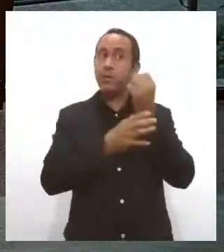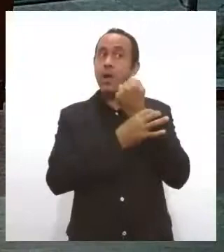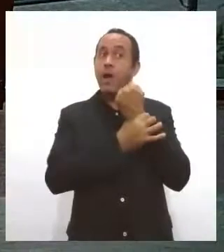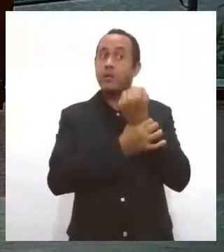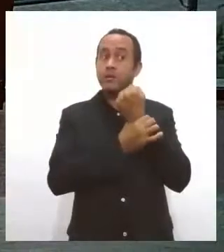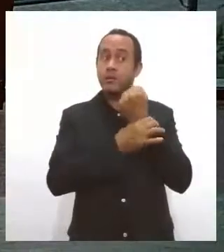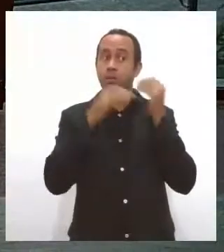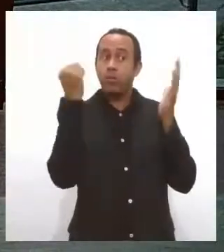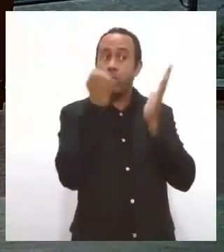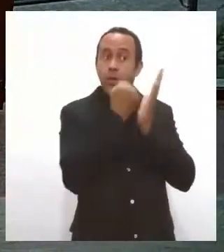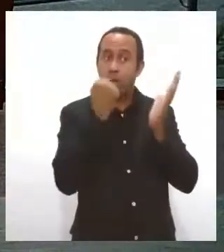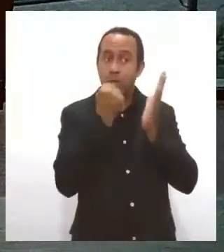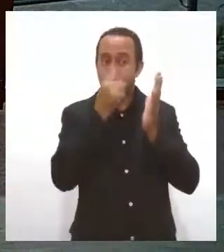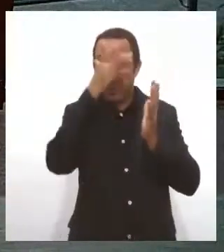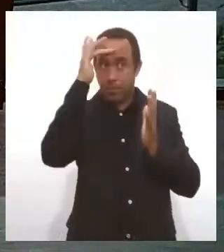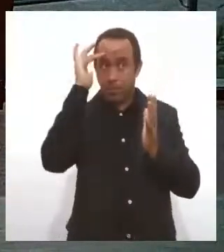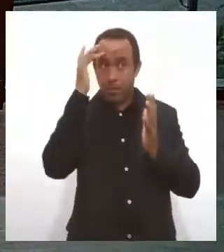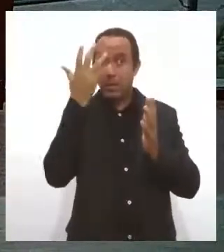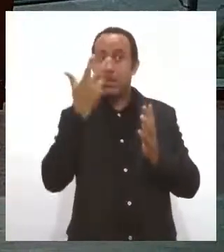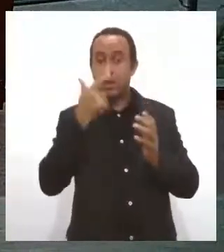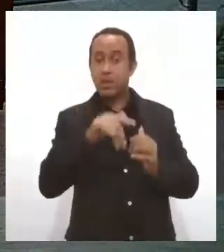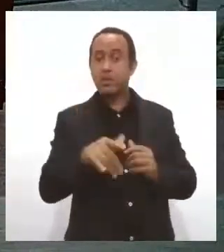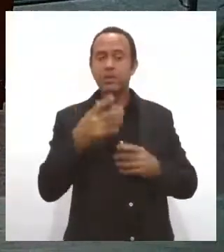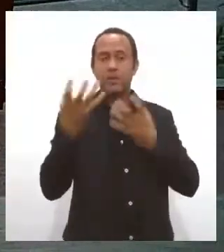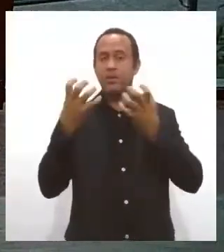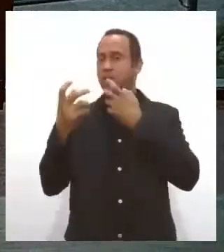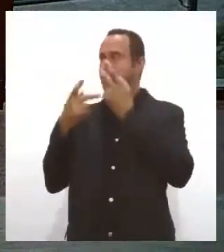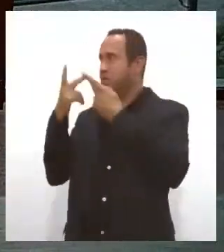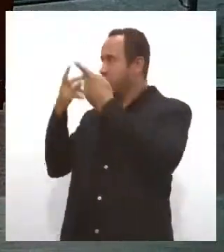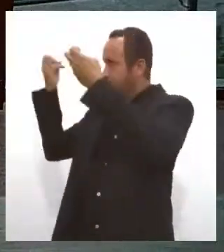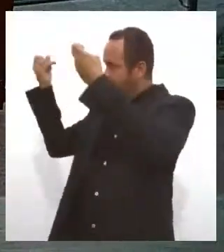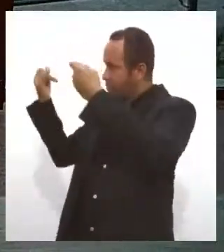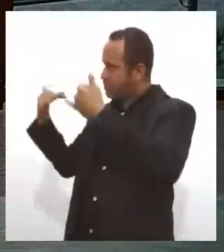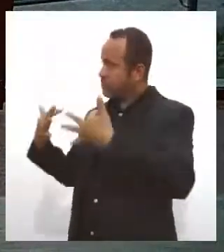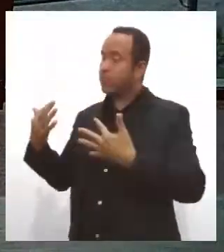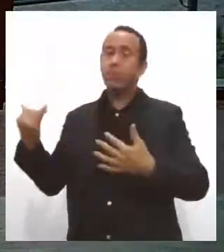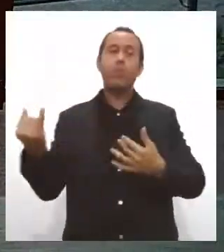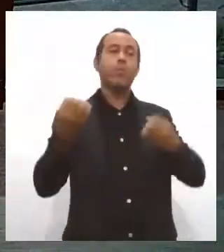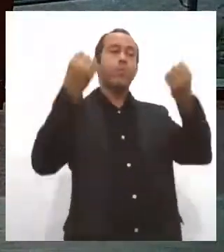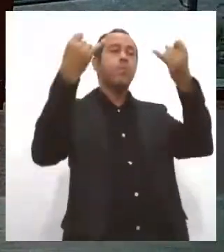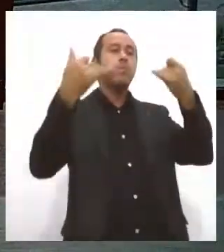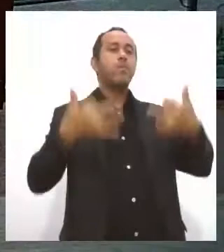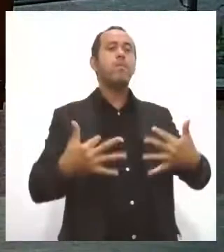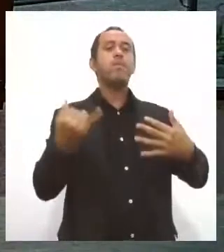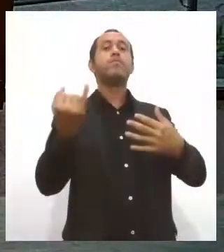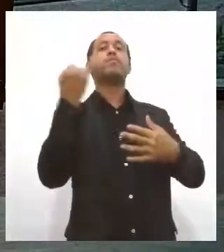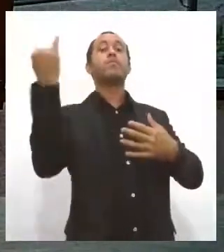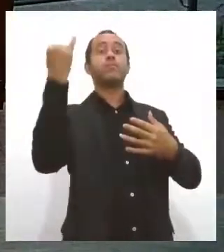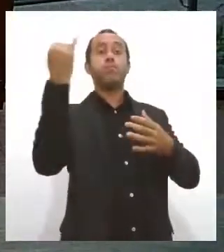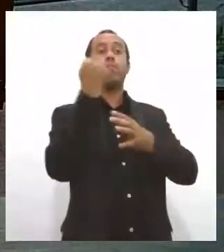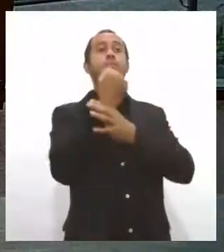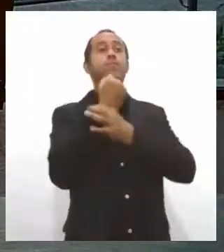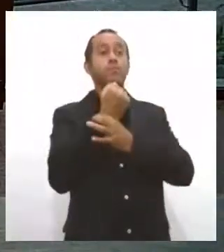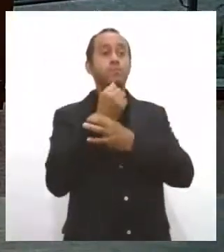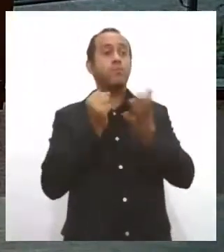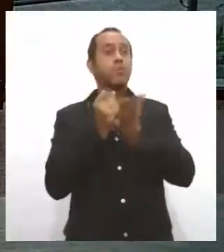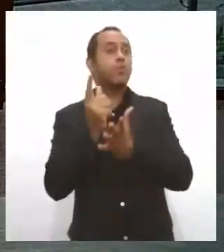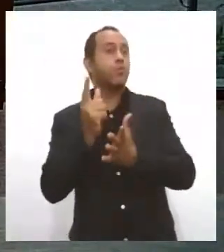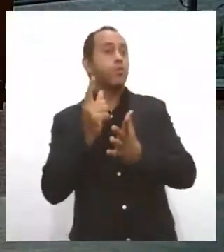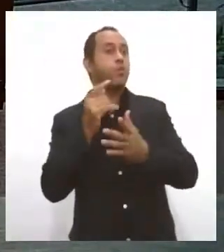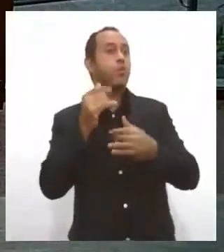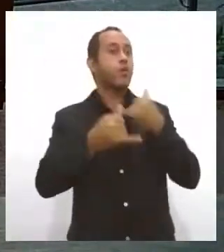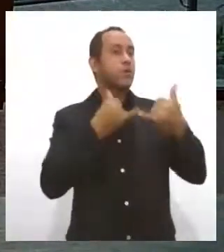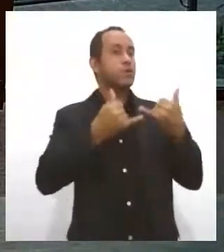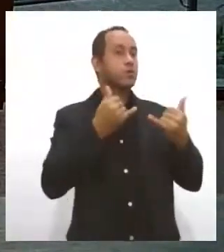para a garotada. E aí eu queria que você falasse um pouco sobre isso, do quanto é importante esse cuidado com a segurança na compra dos brinquedos.